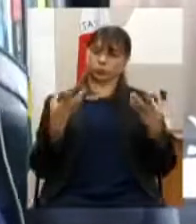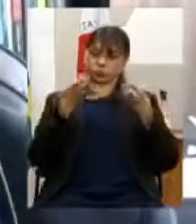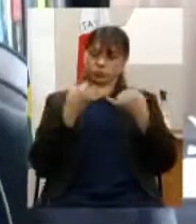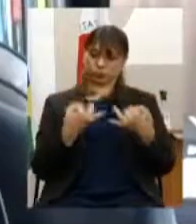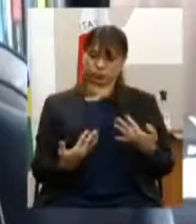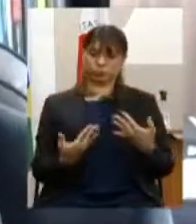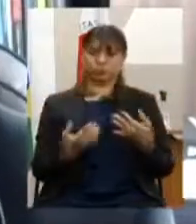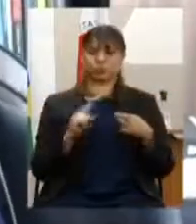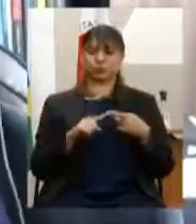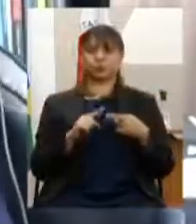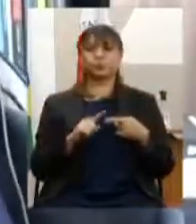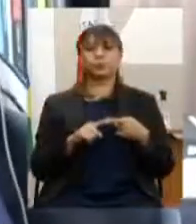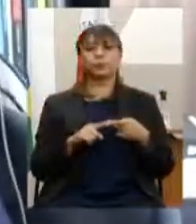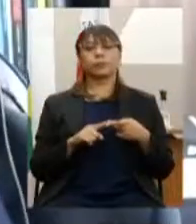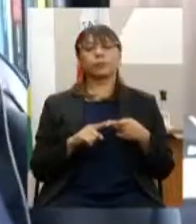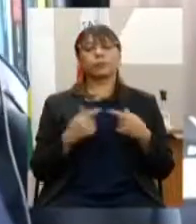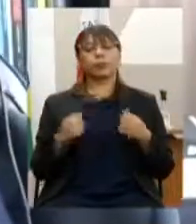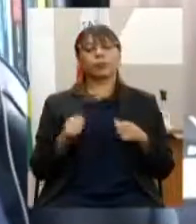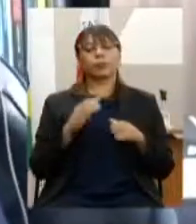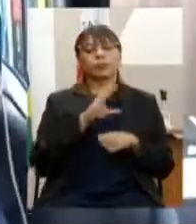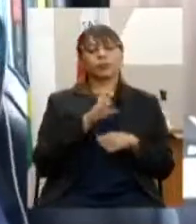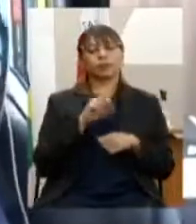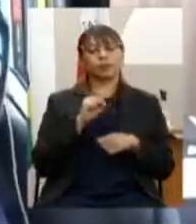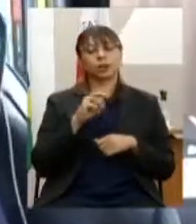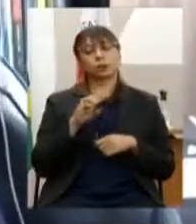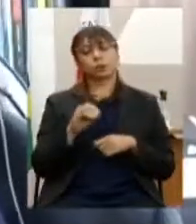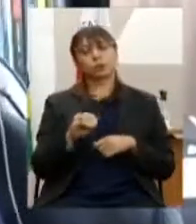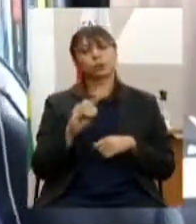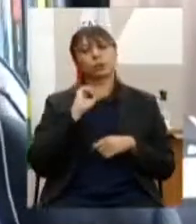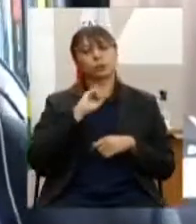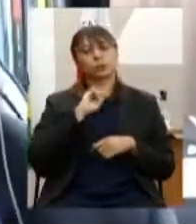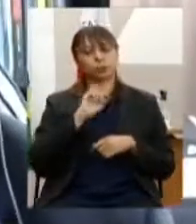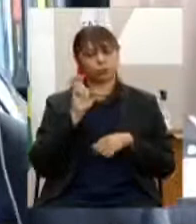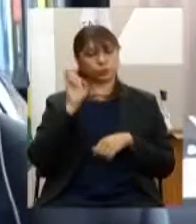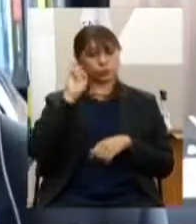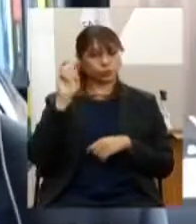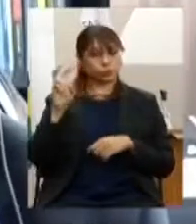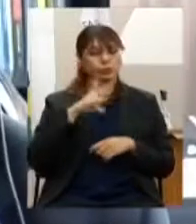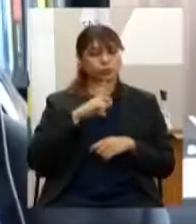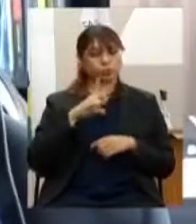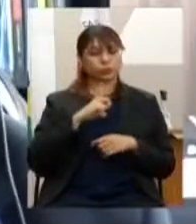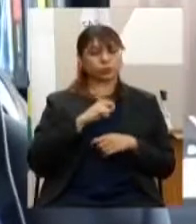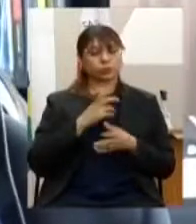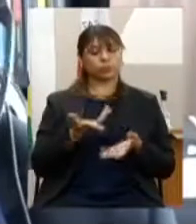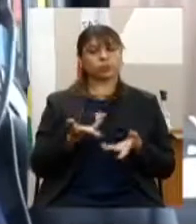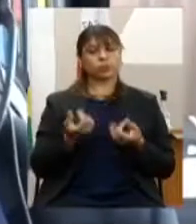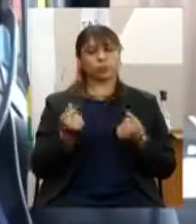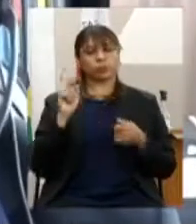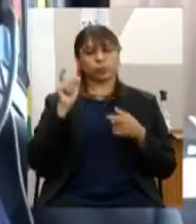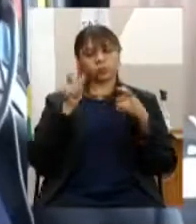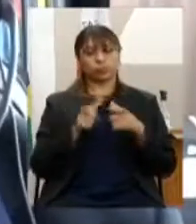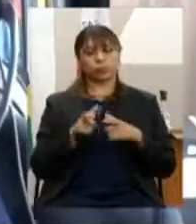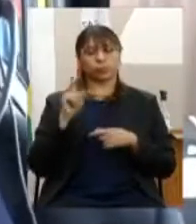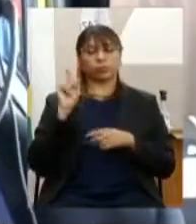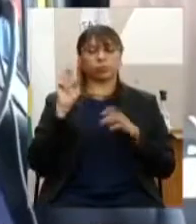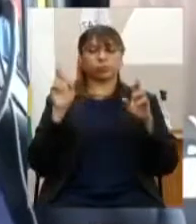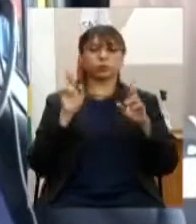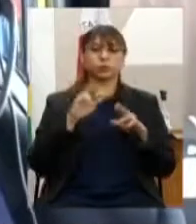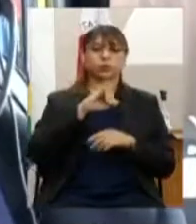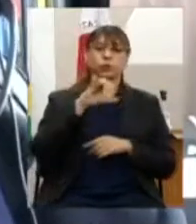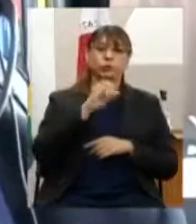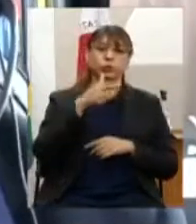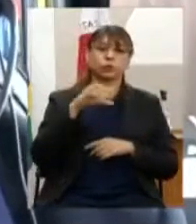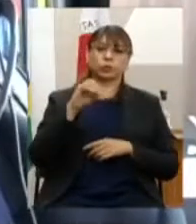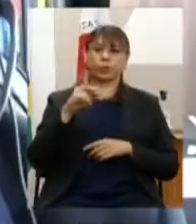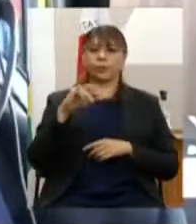primeiro nome senso minas culturais com unidade orçamentária na fundação João Pinheiro com a finalidade de realizar